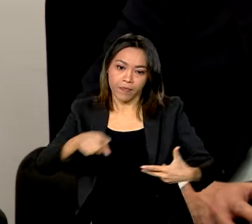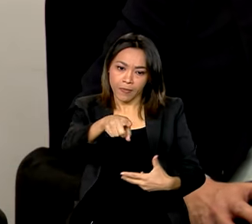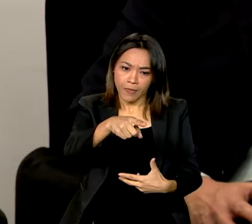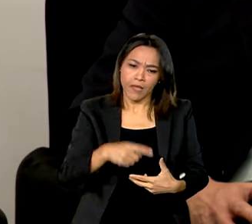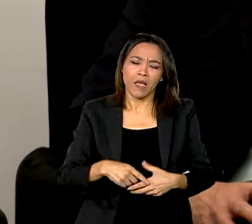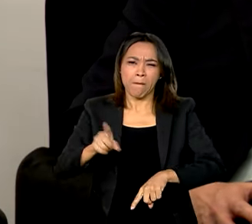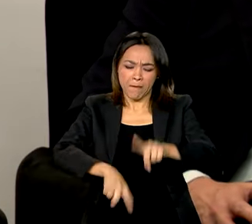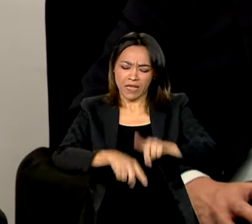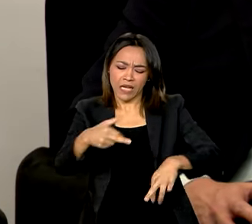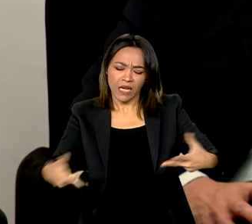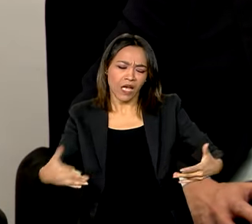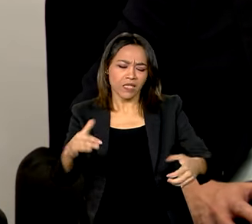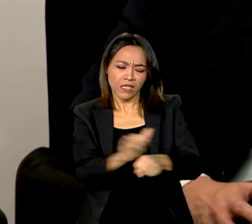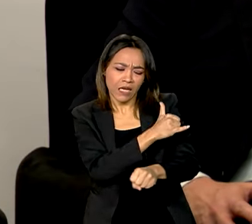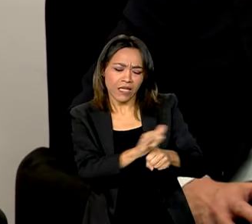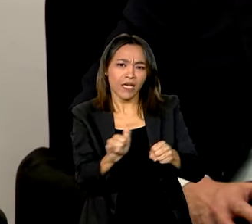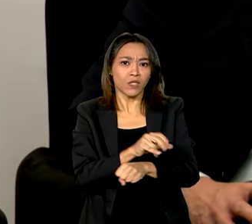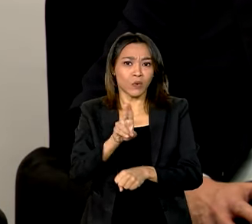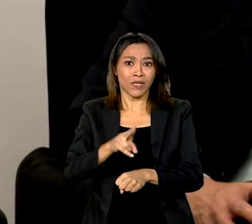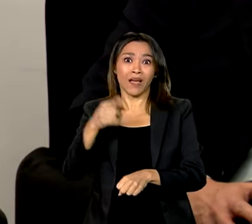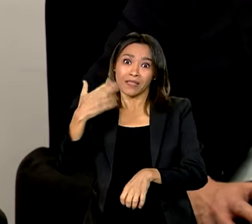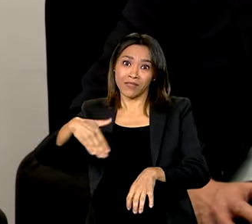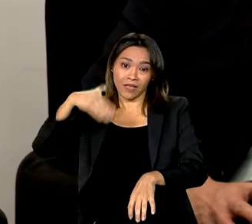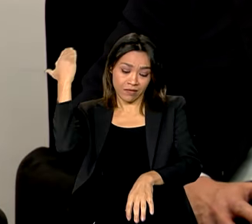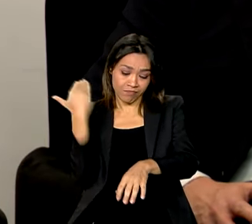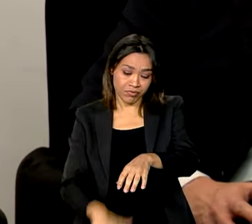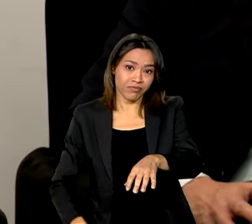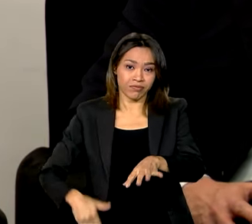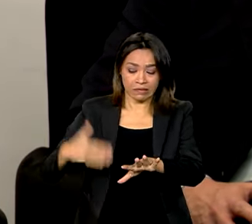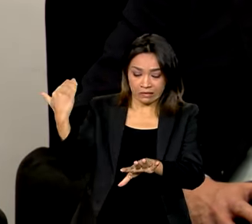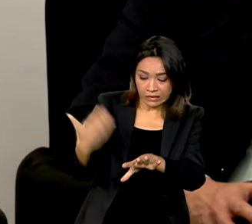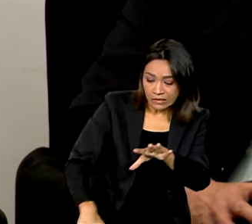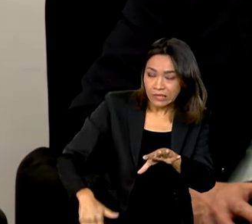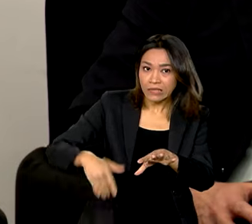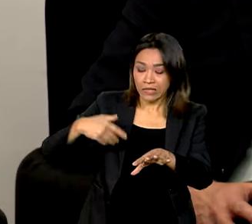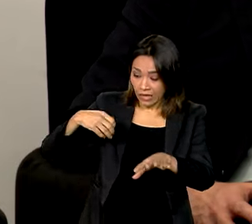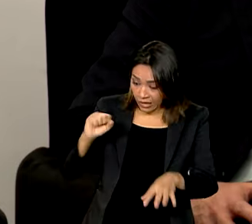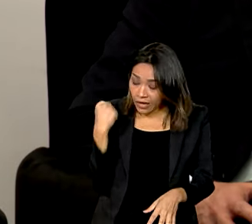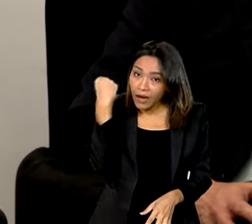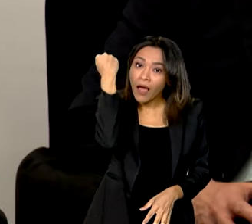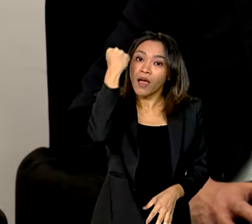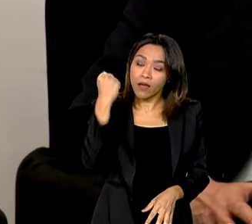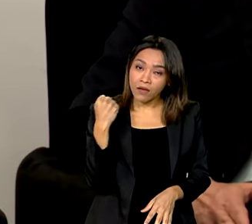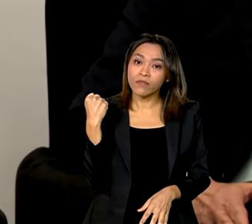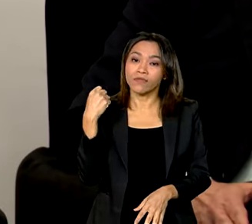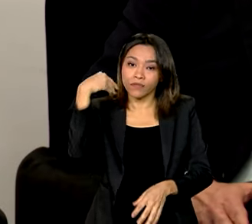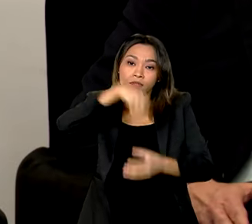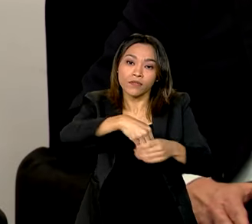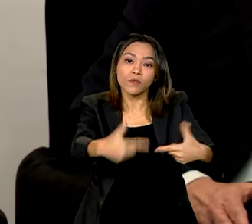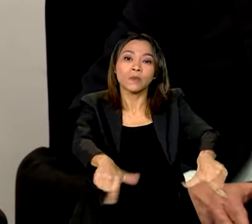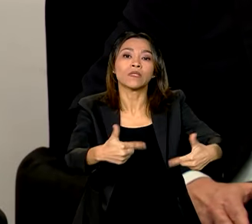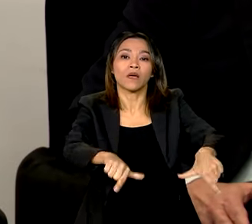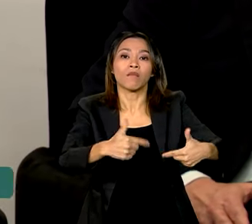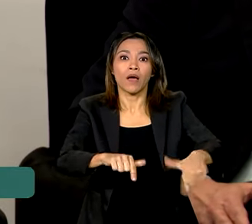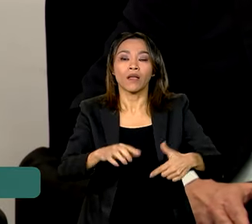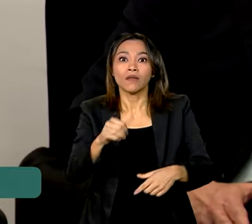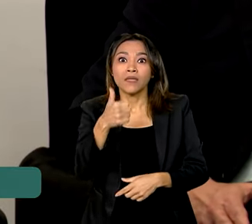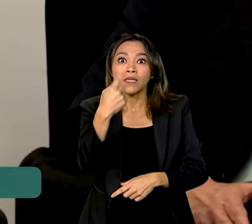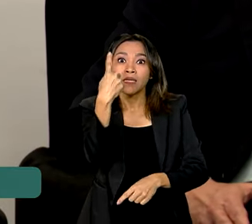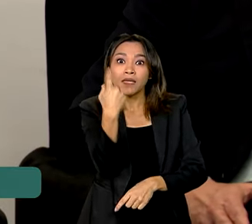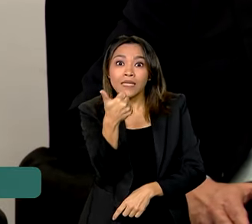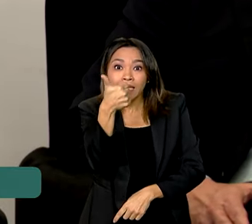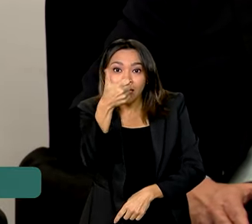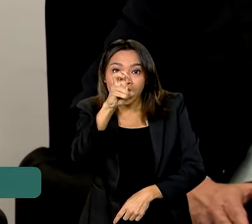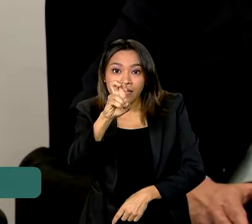máquinas e equipamentos resultam amputações e outras lesões gravíssimas em uma frequência 15 vezes